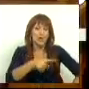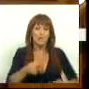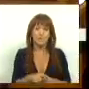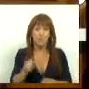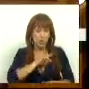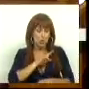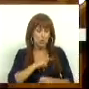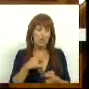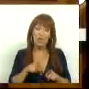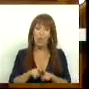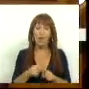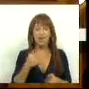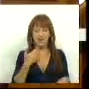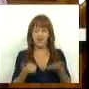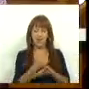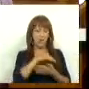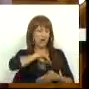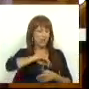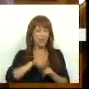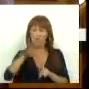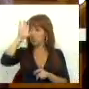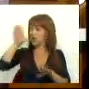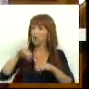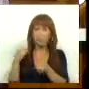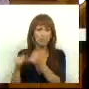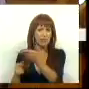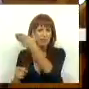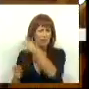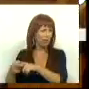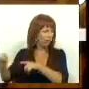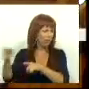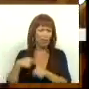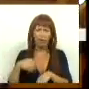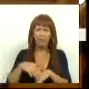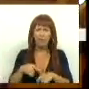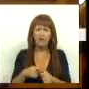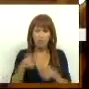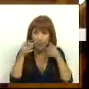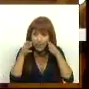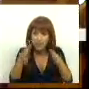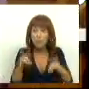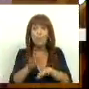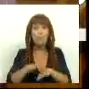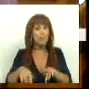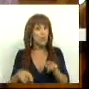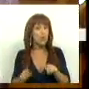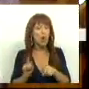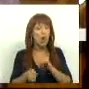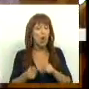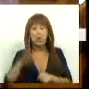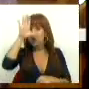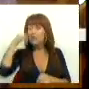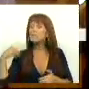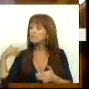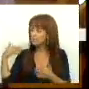os privados ficarem com os proveitos e de o Estado assumir os riscos, portanto, compete-nos de facto uma grande atenção relativamente àquilo que o